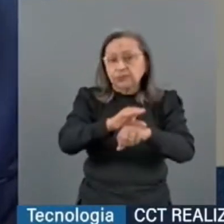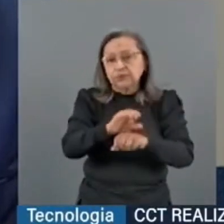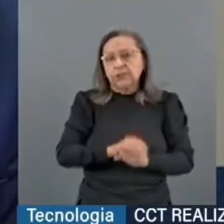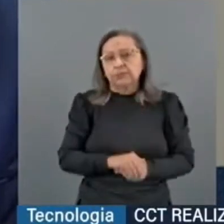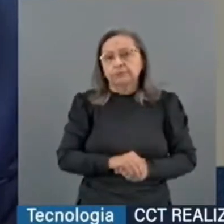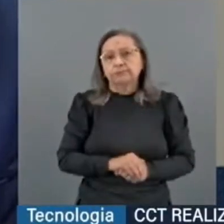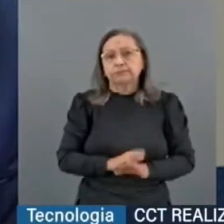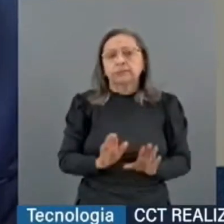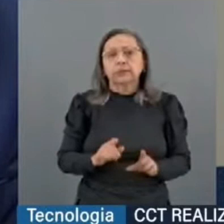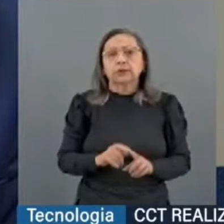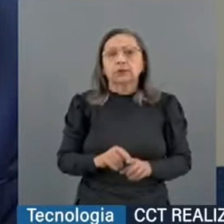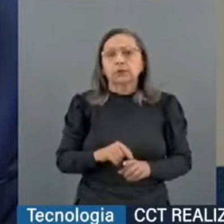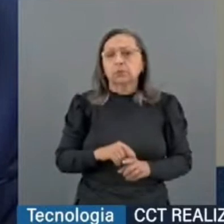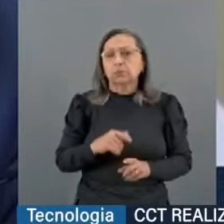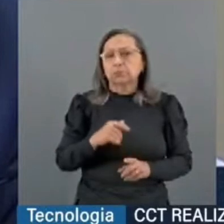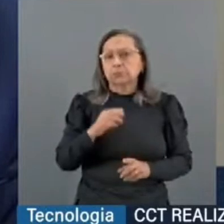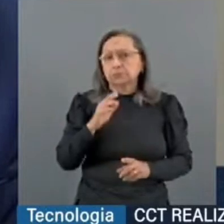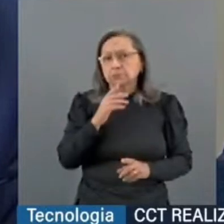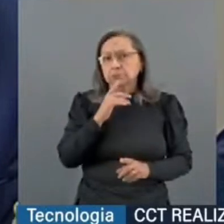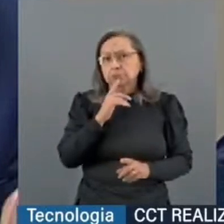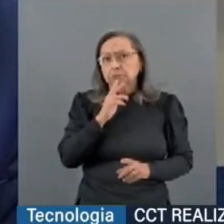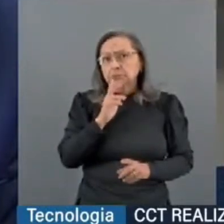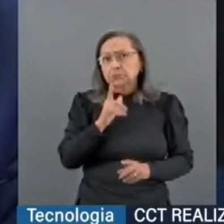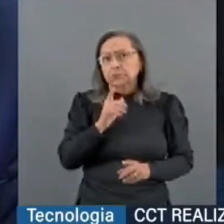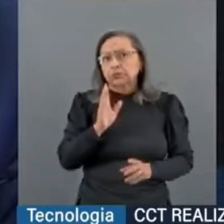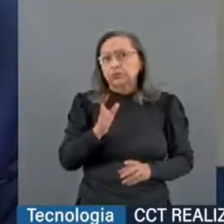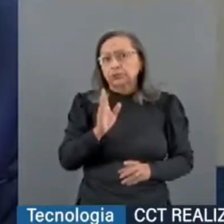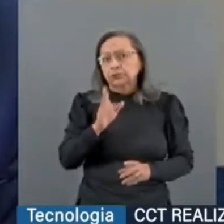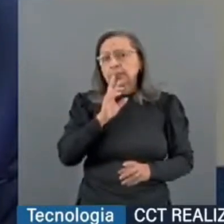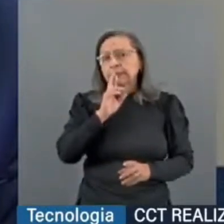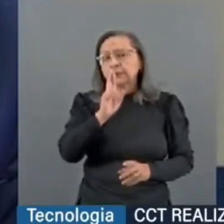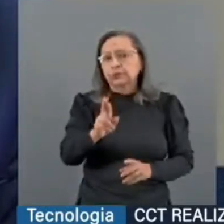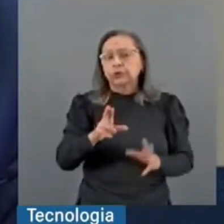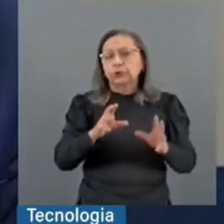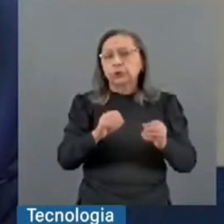Então, acredito ter respondido os questionamentos do senador Sérgio Moro.